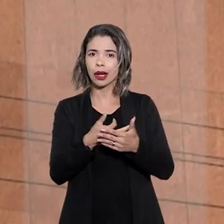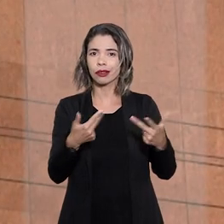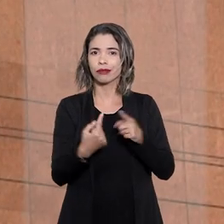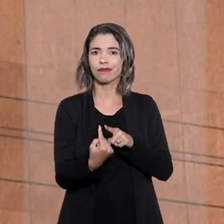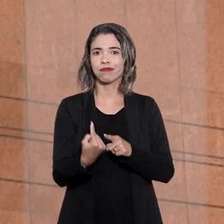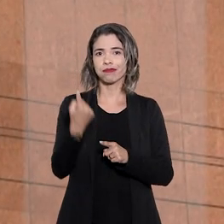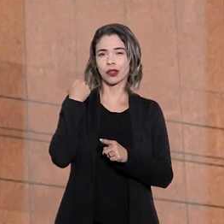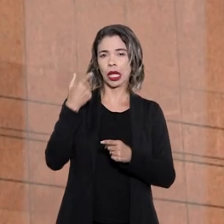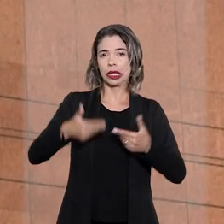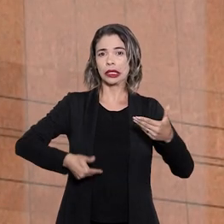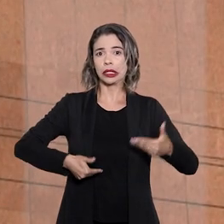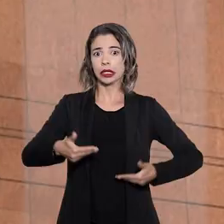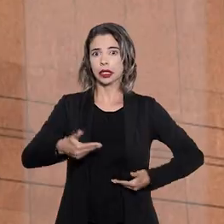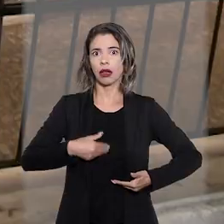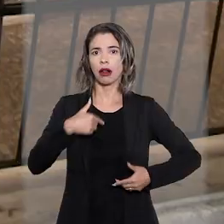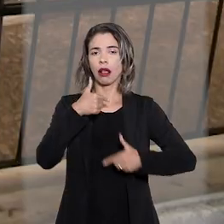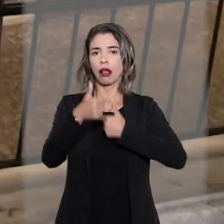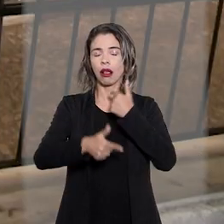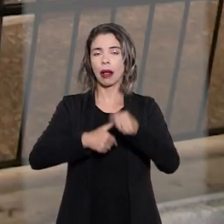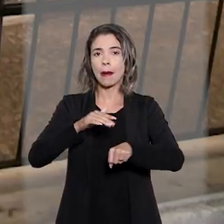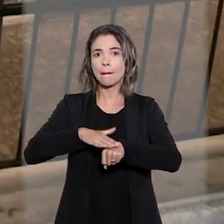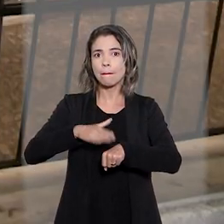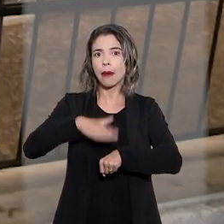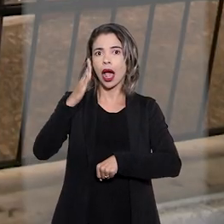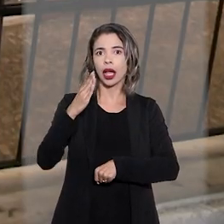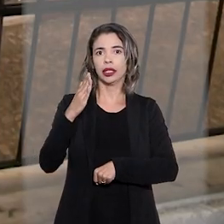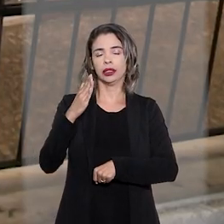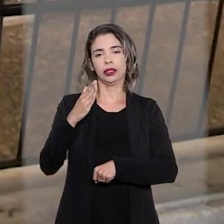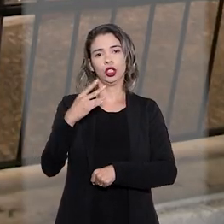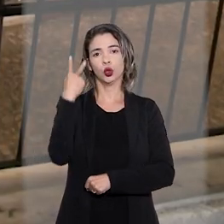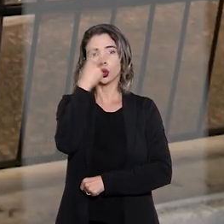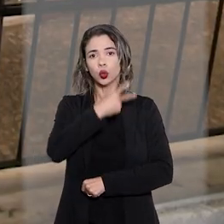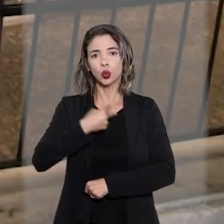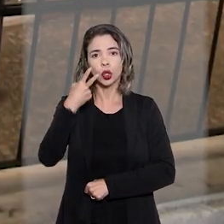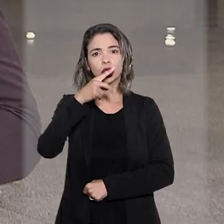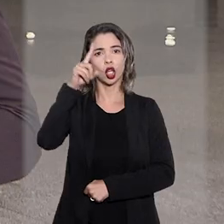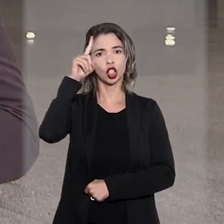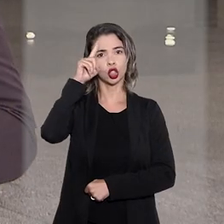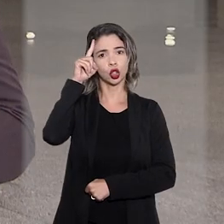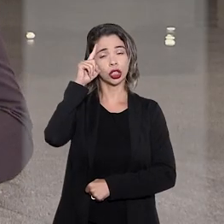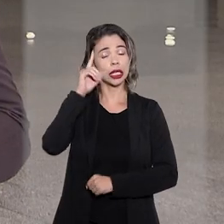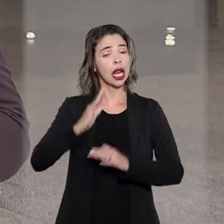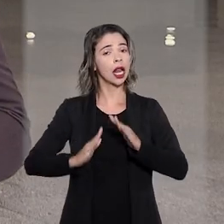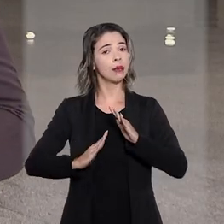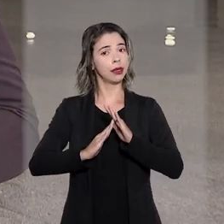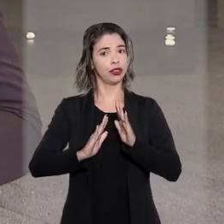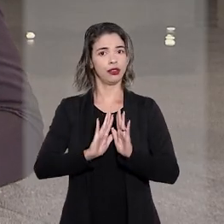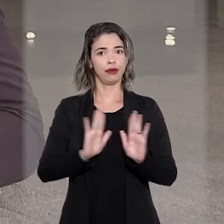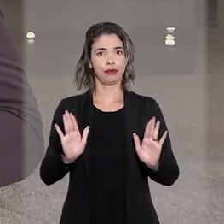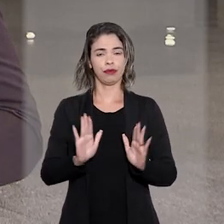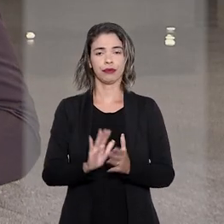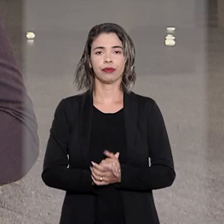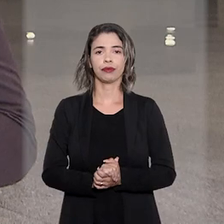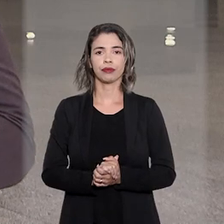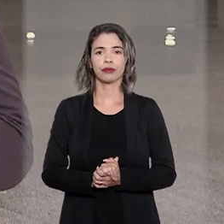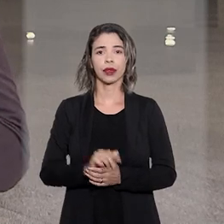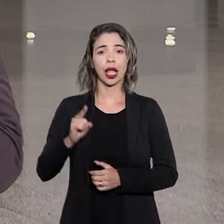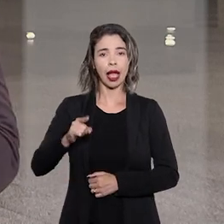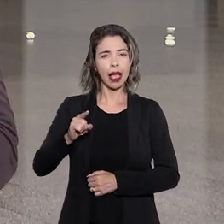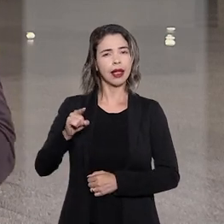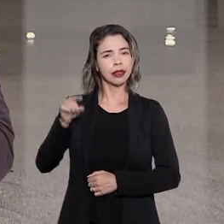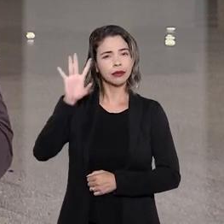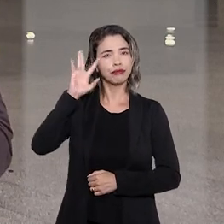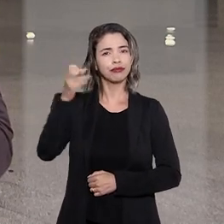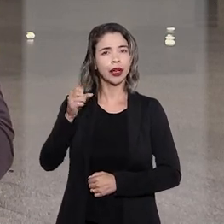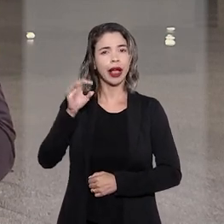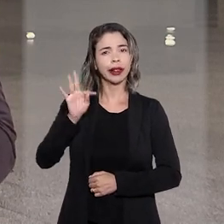retroativo pelo serviço extraordinário a duas horas por dia. A limitação de horas extras foi definida pelo